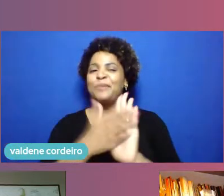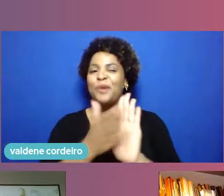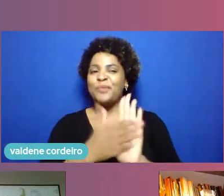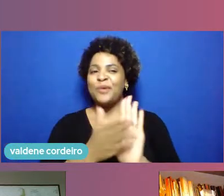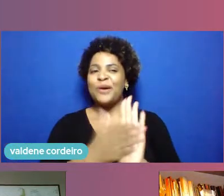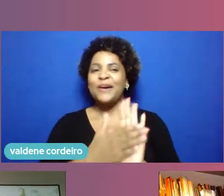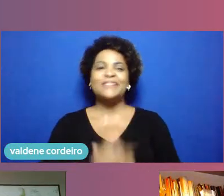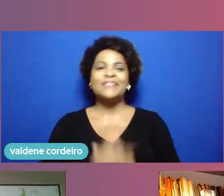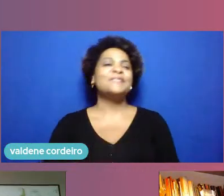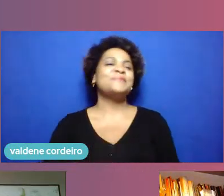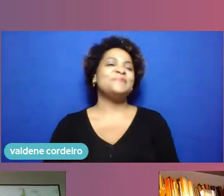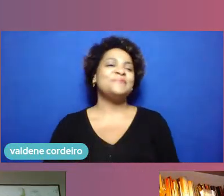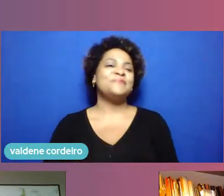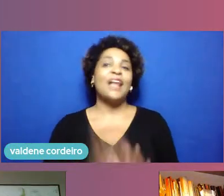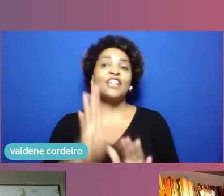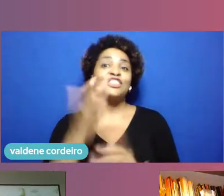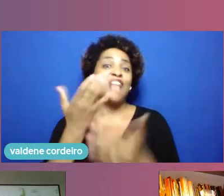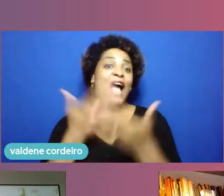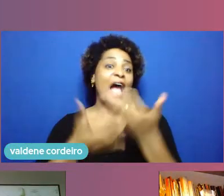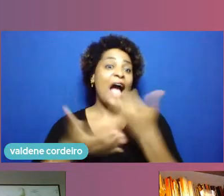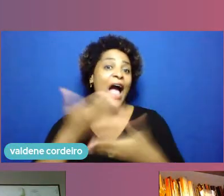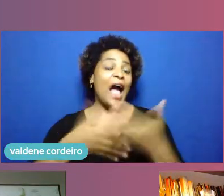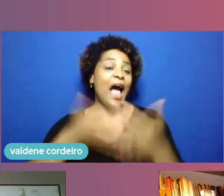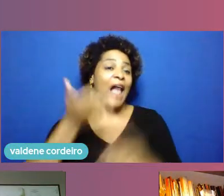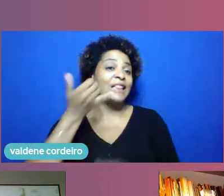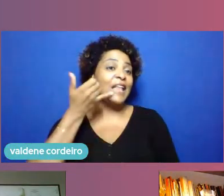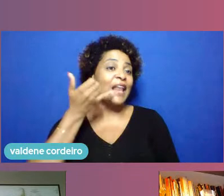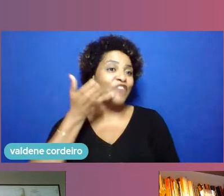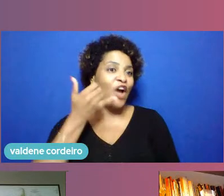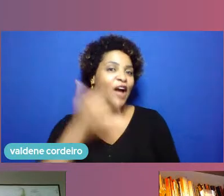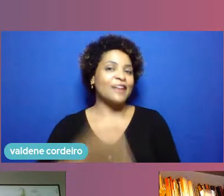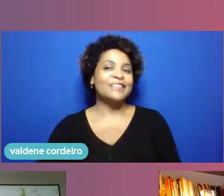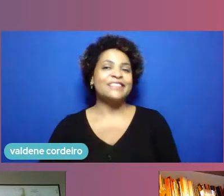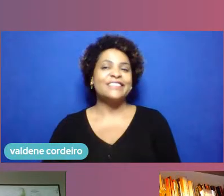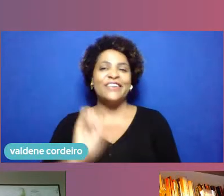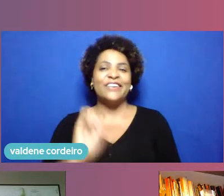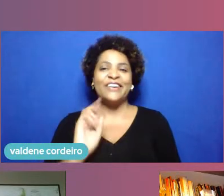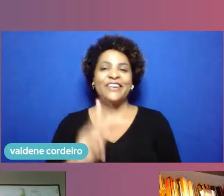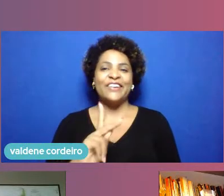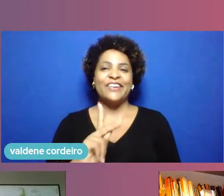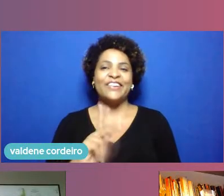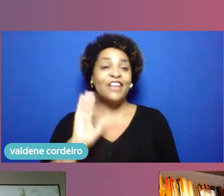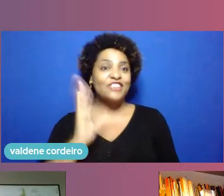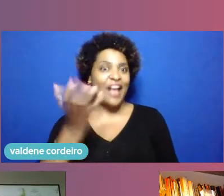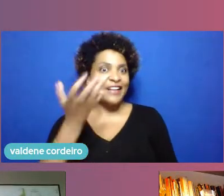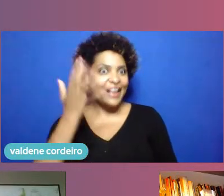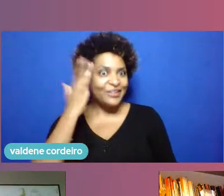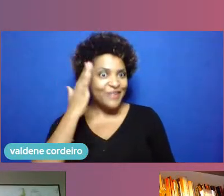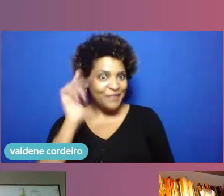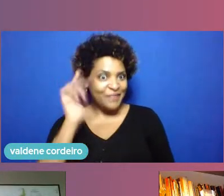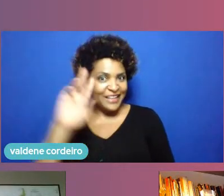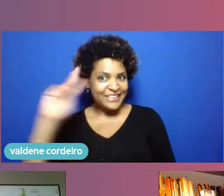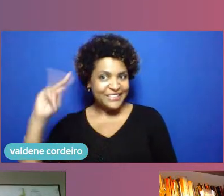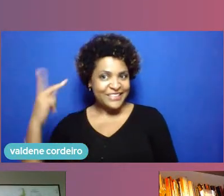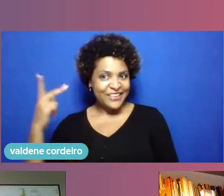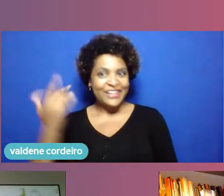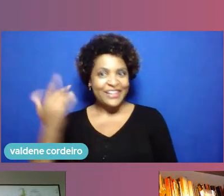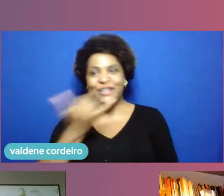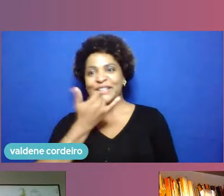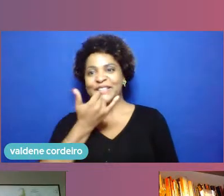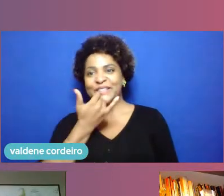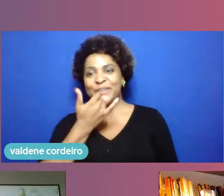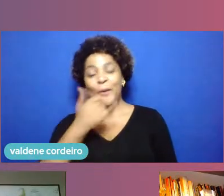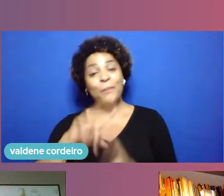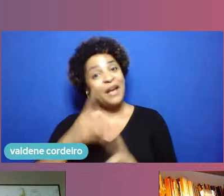trocar telefone para terminar Eu já disse aqui queria saber essa história então desculpa aí mas vamos Exatamente